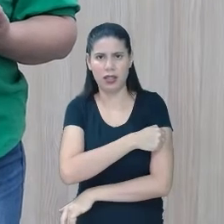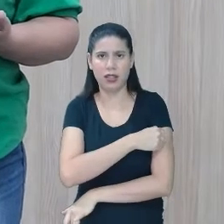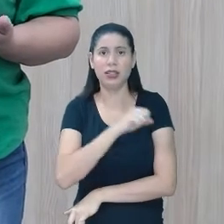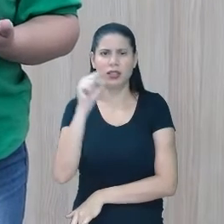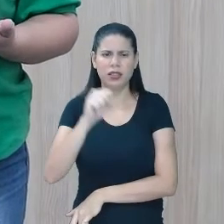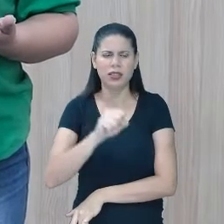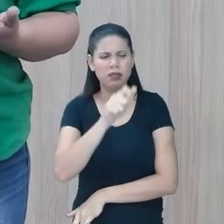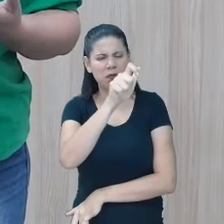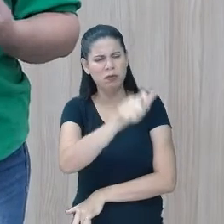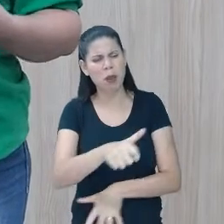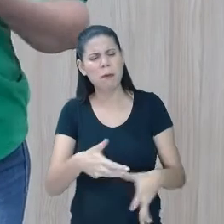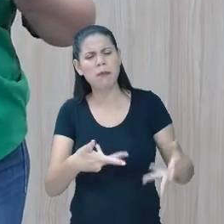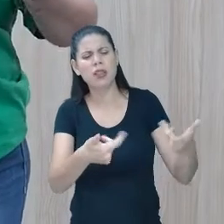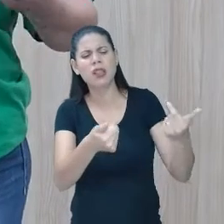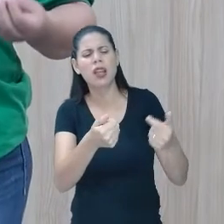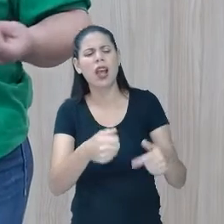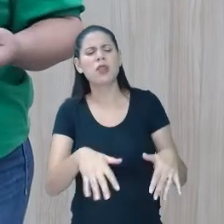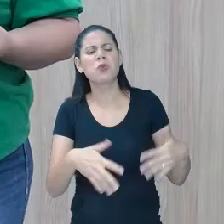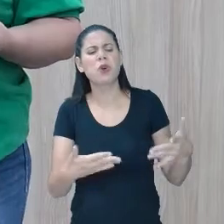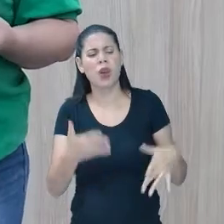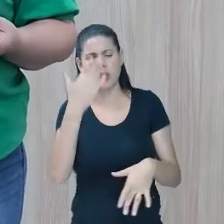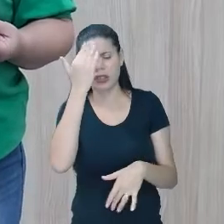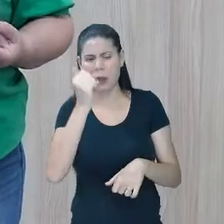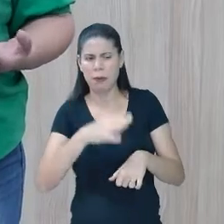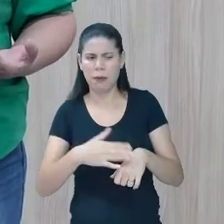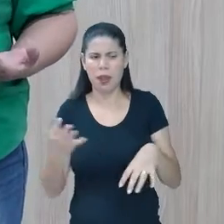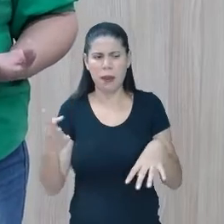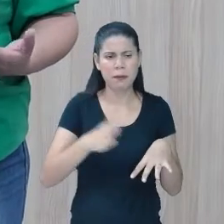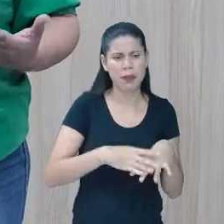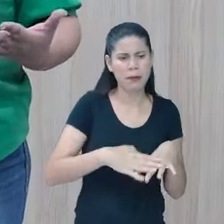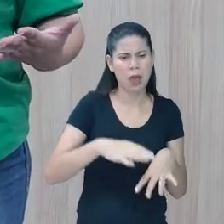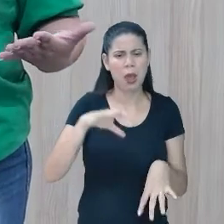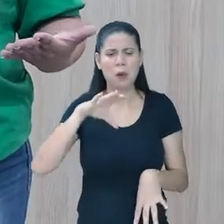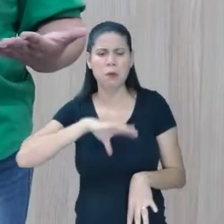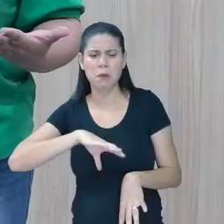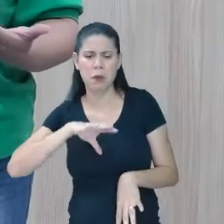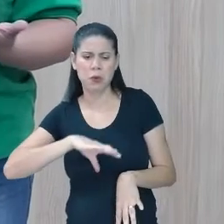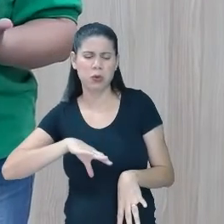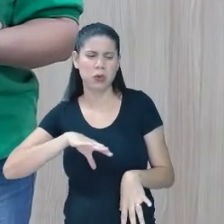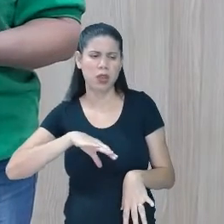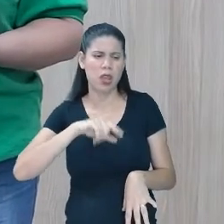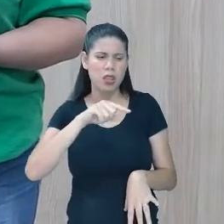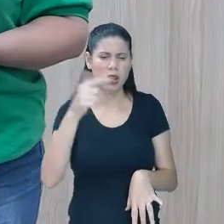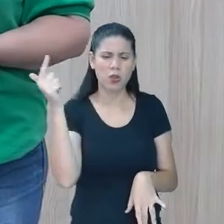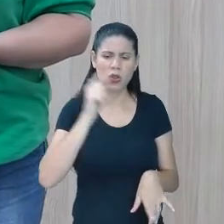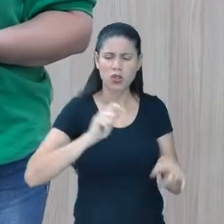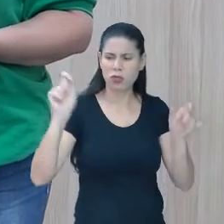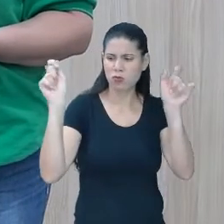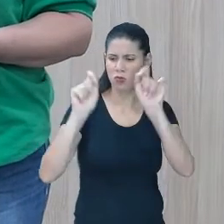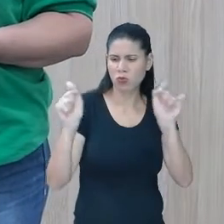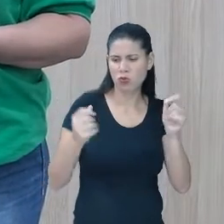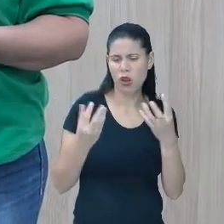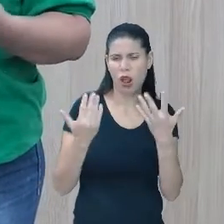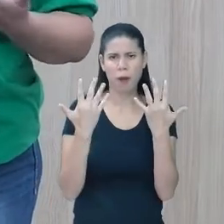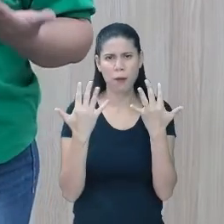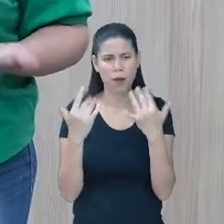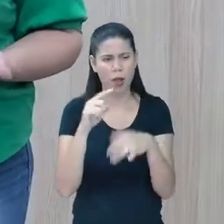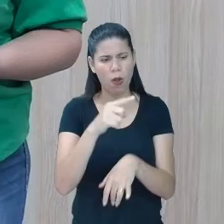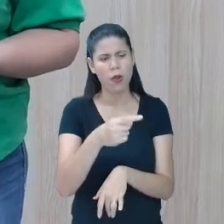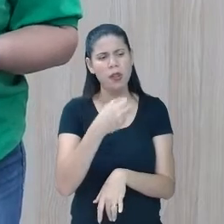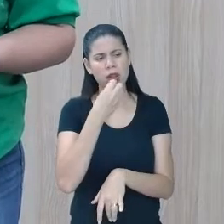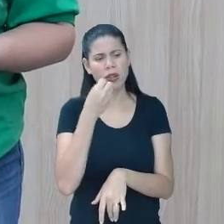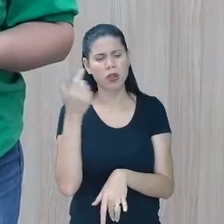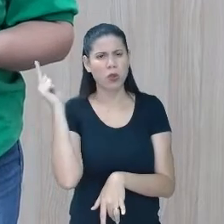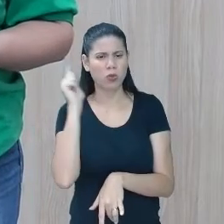aluno tem de potencial? Ele sabe mais matemática, ele sabe mais português, ele trabalha bem artes manuais, ele é bom de